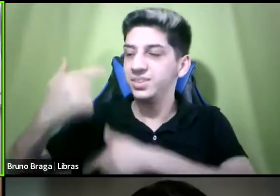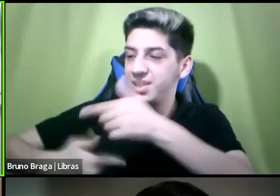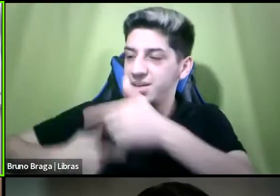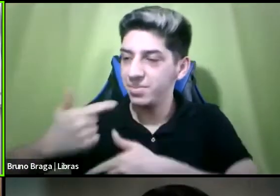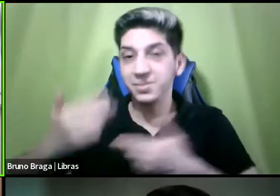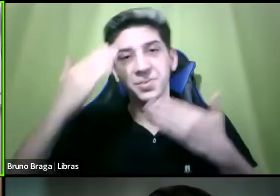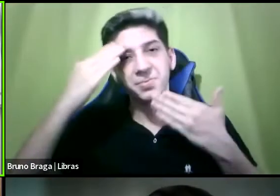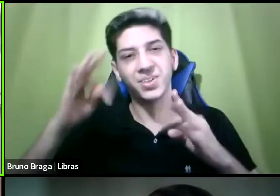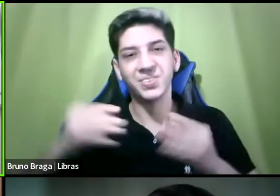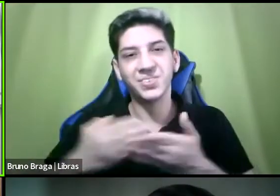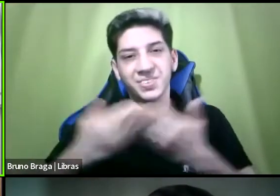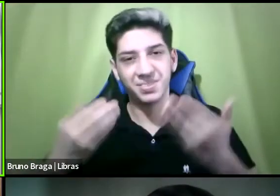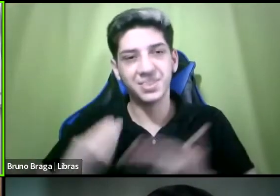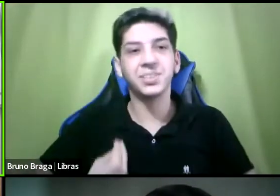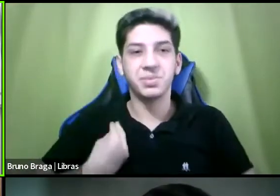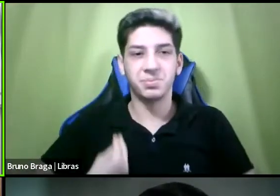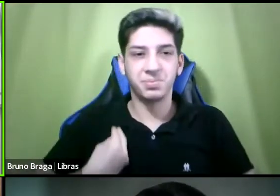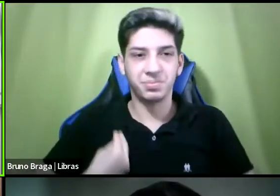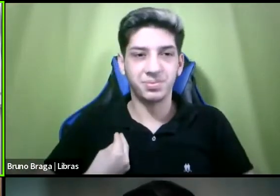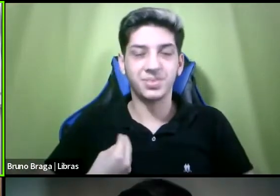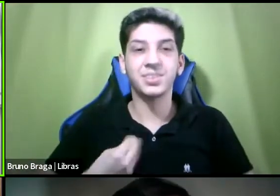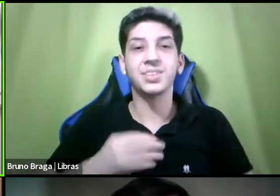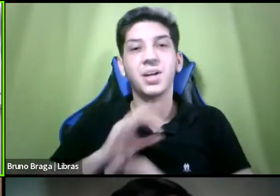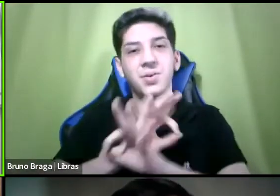obrigada a todas e a todos tenha uma ótima tarde tchau